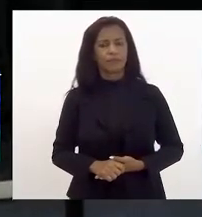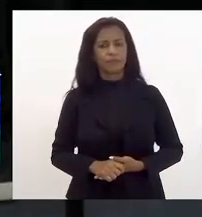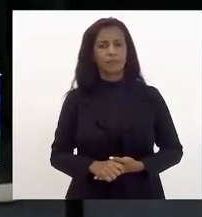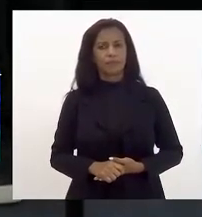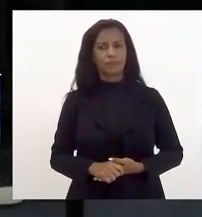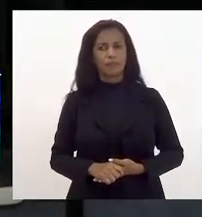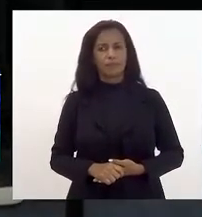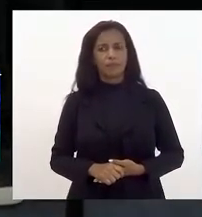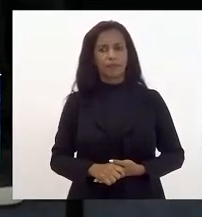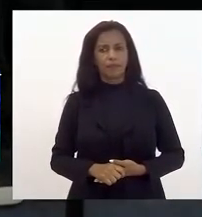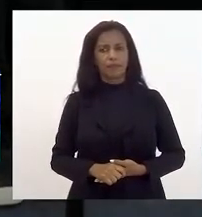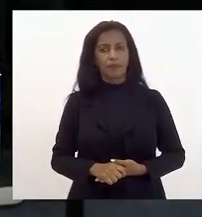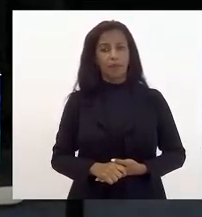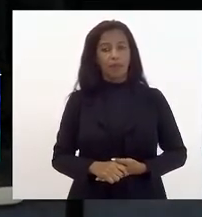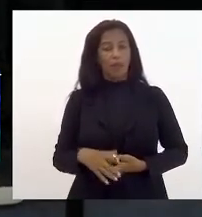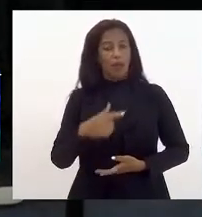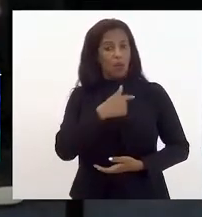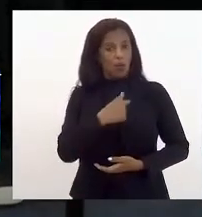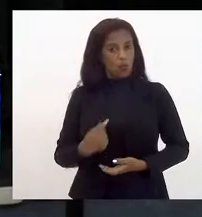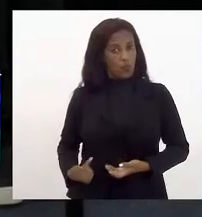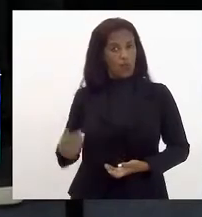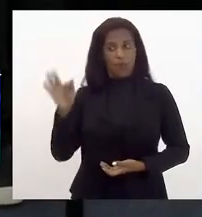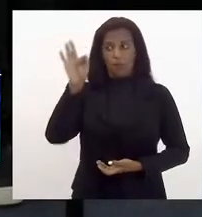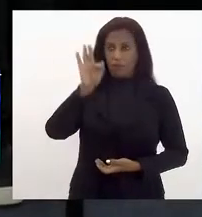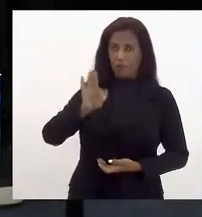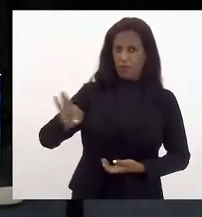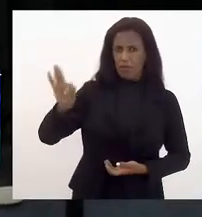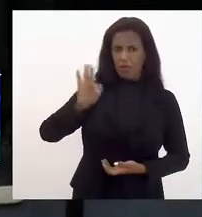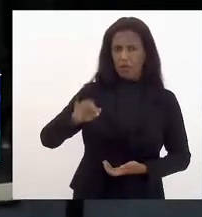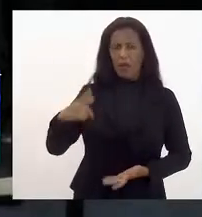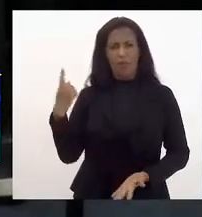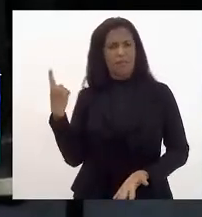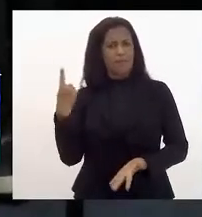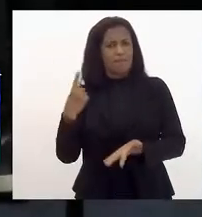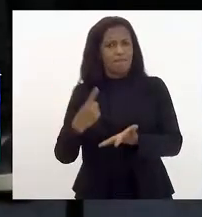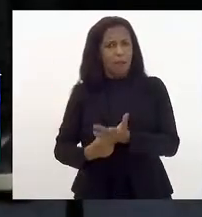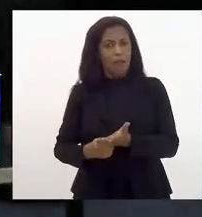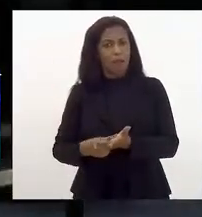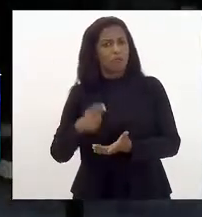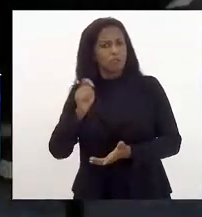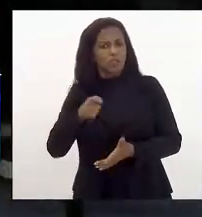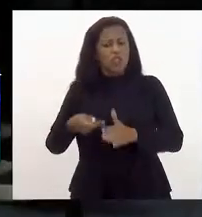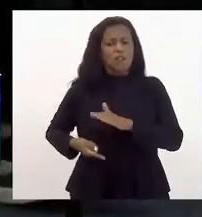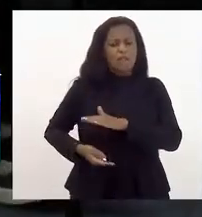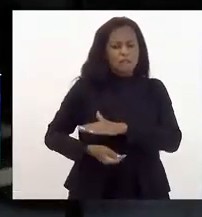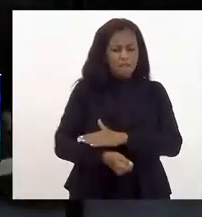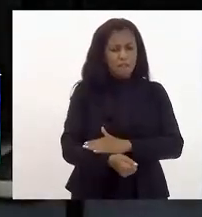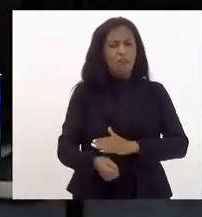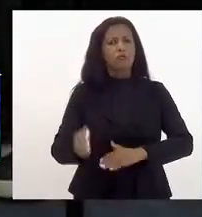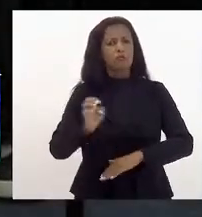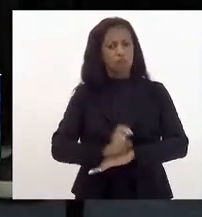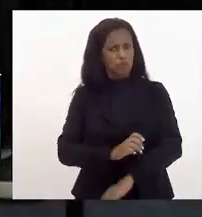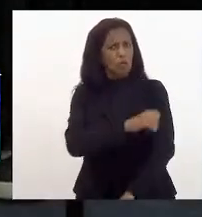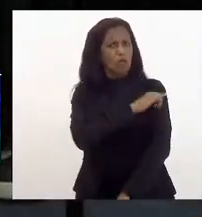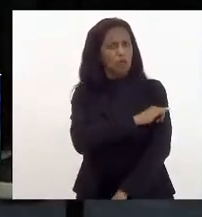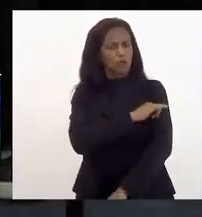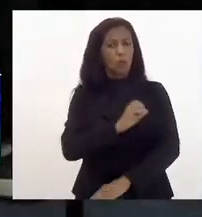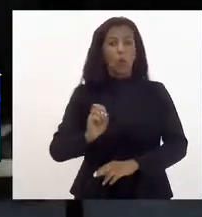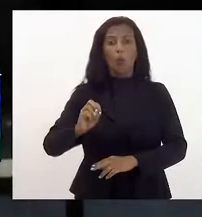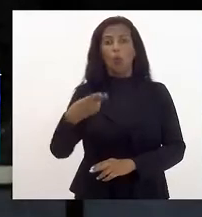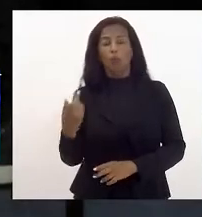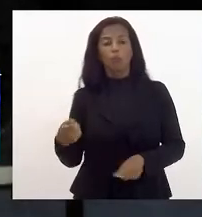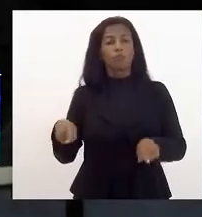ao governo federal a esse pacto seja investido no Rio de Janeiro como contrapartida ou até